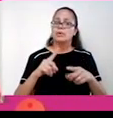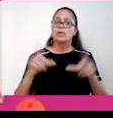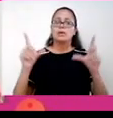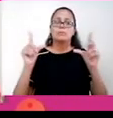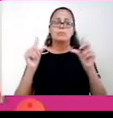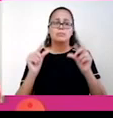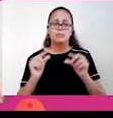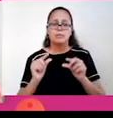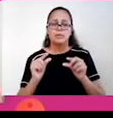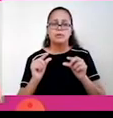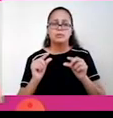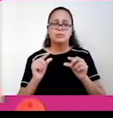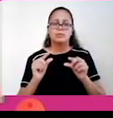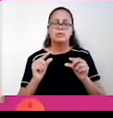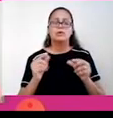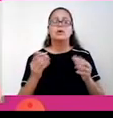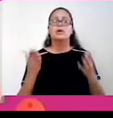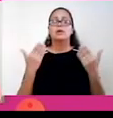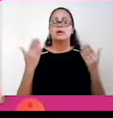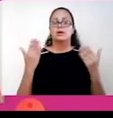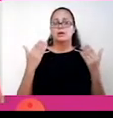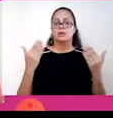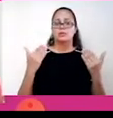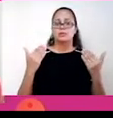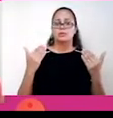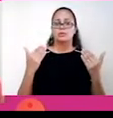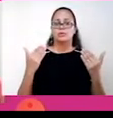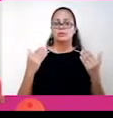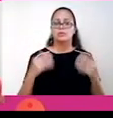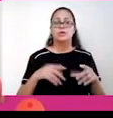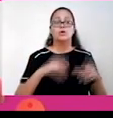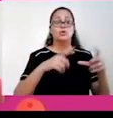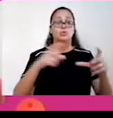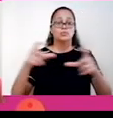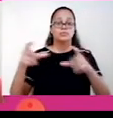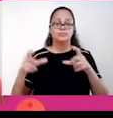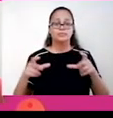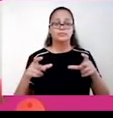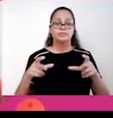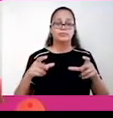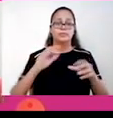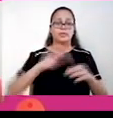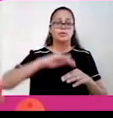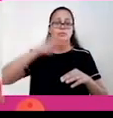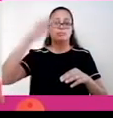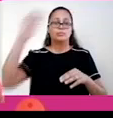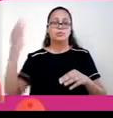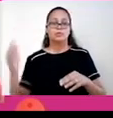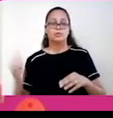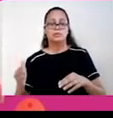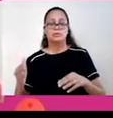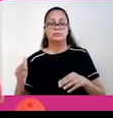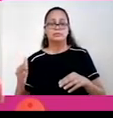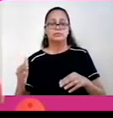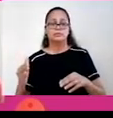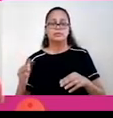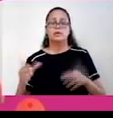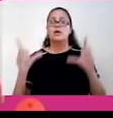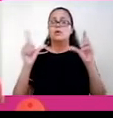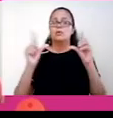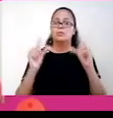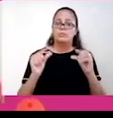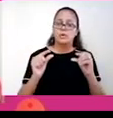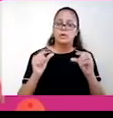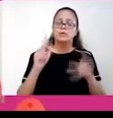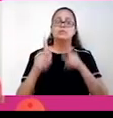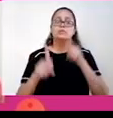atmosfera, então, menor retenção de calor. Nas áreas montanhosas, do México ao Chile, temos baixo povoamento